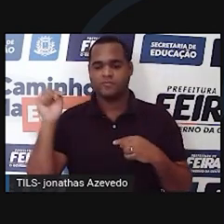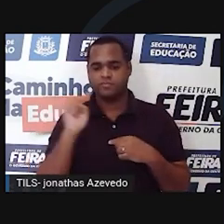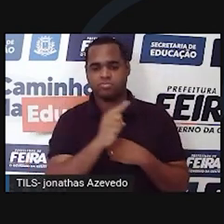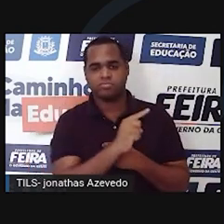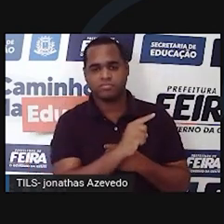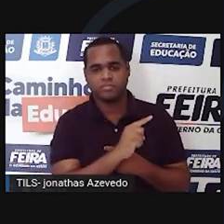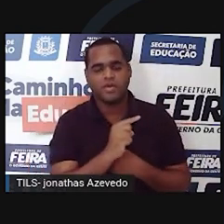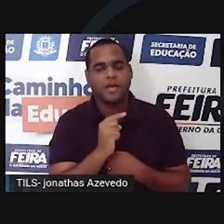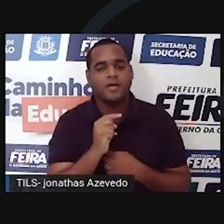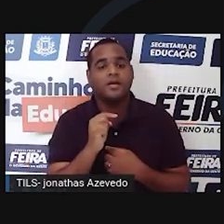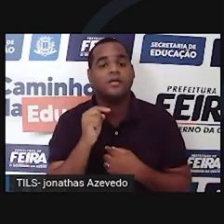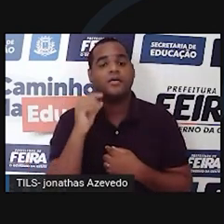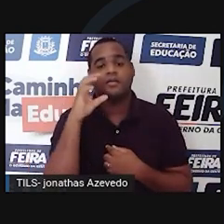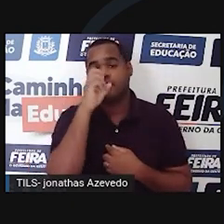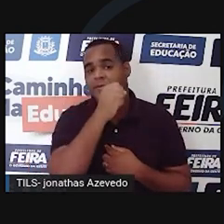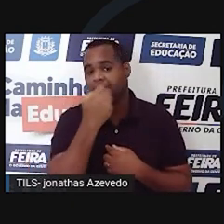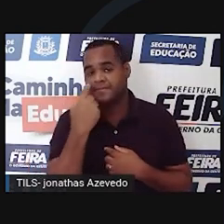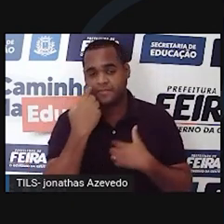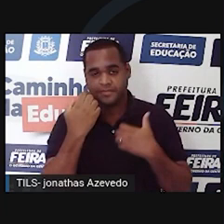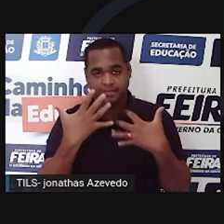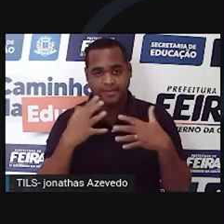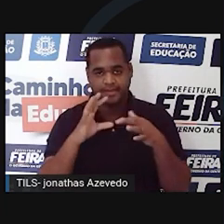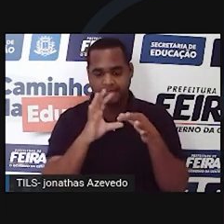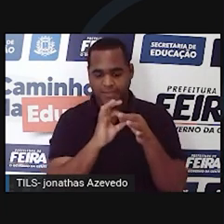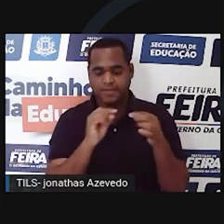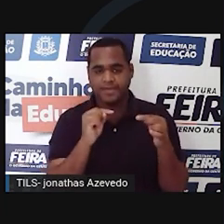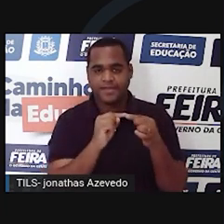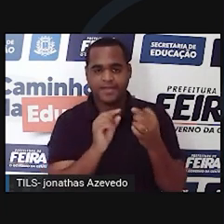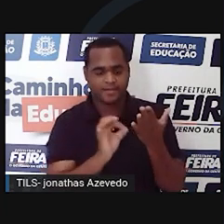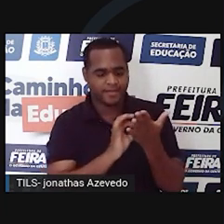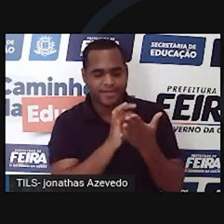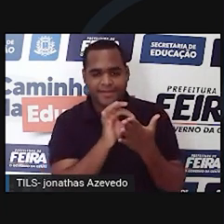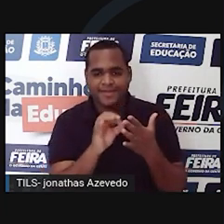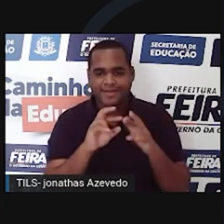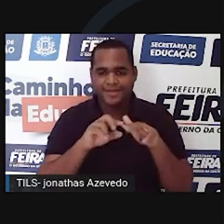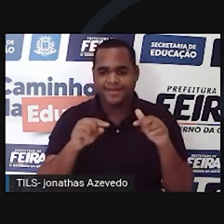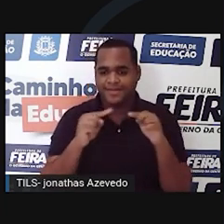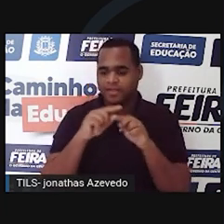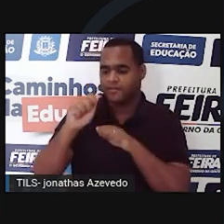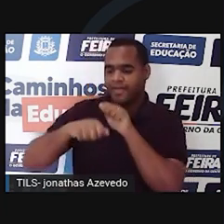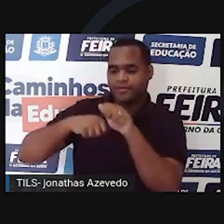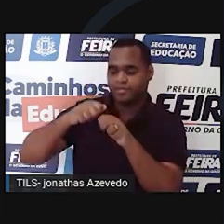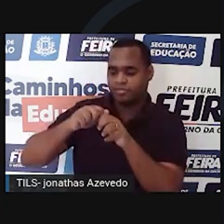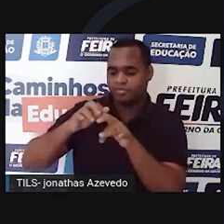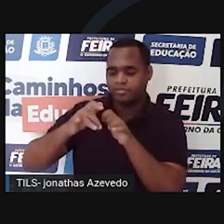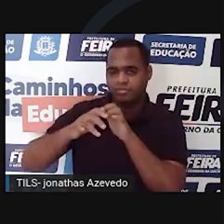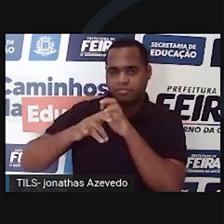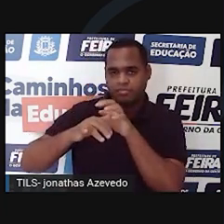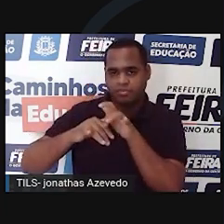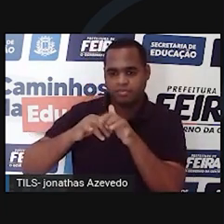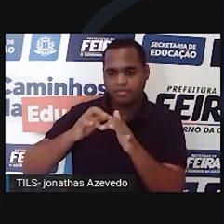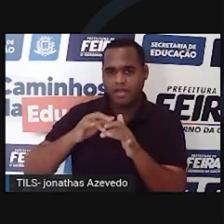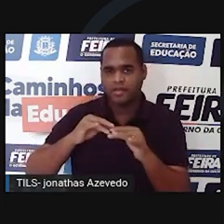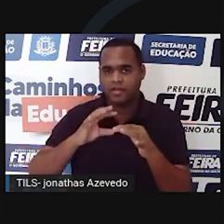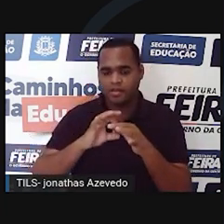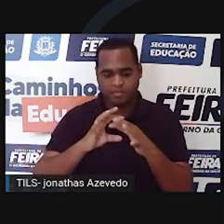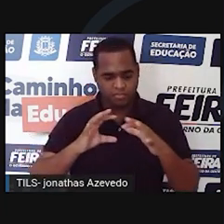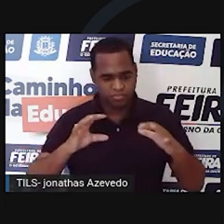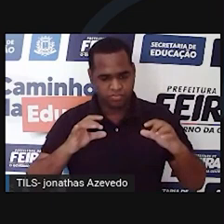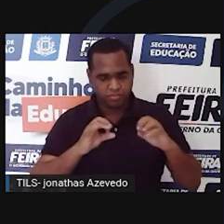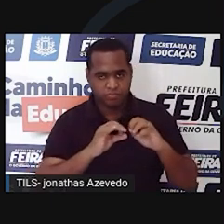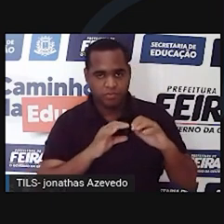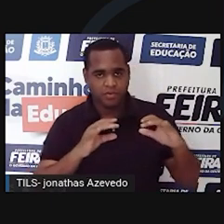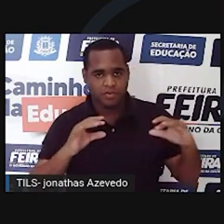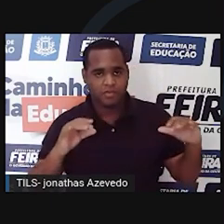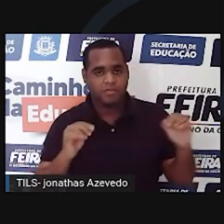porém, a vantagem disso é que quando ela interage com partículas pequenas, com átomos, ela se desvia muito mais. Essa luz do raio-x,